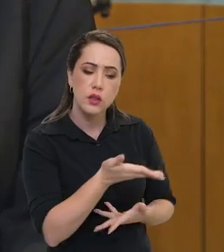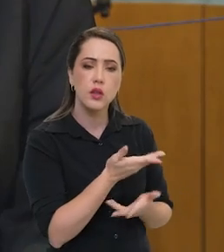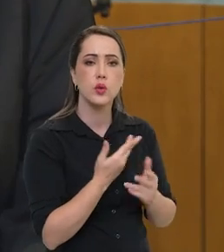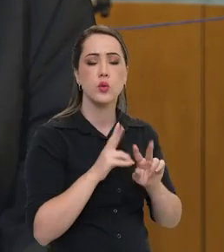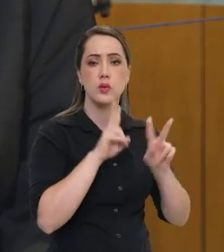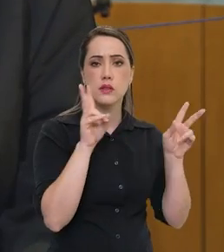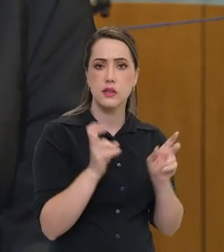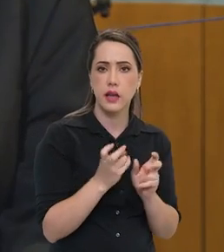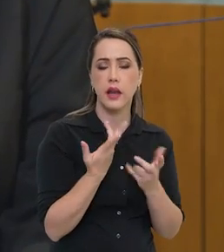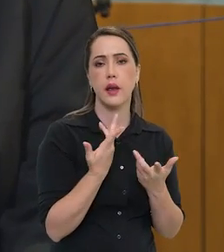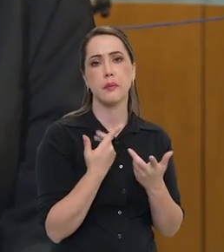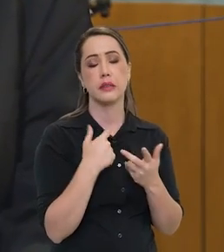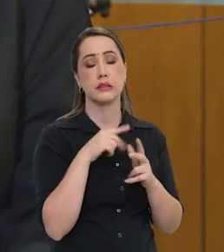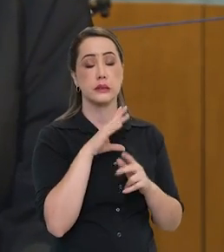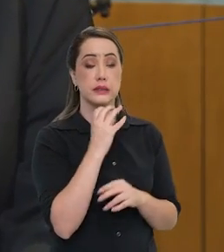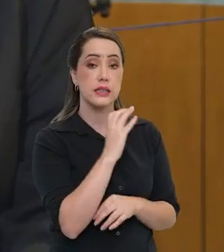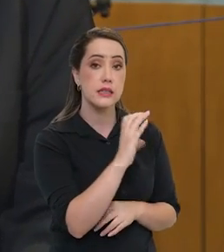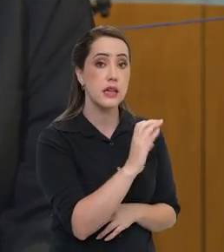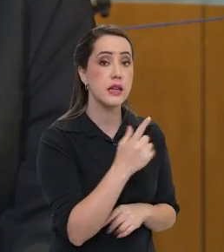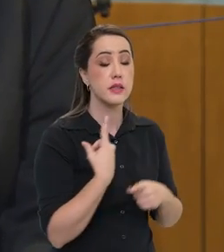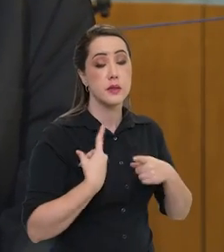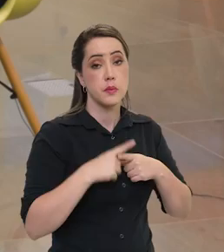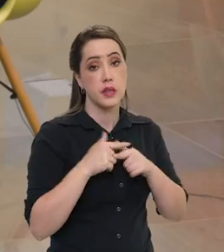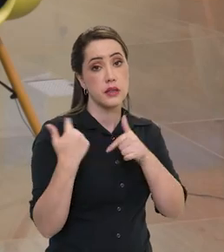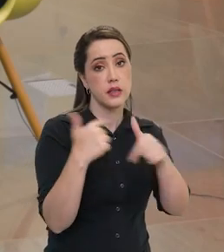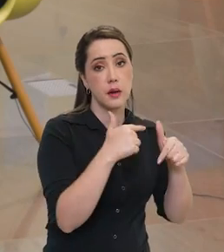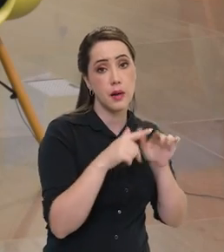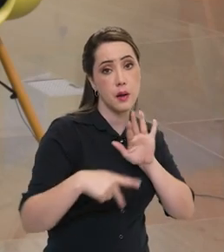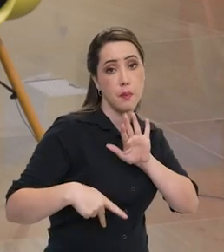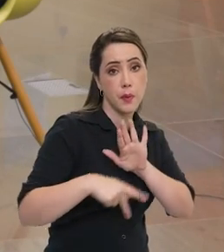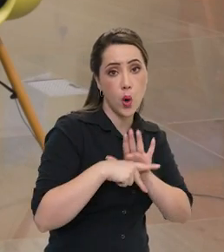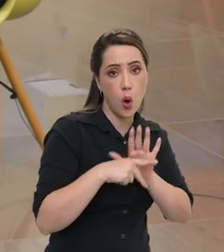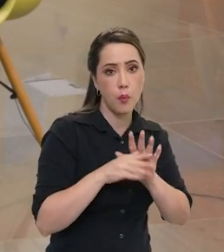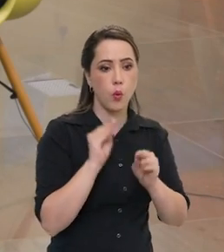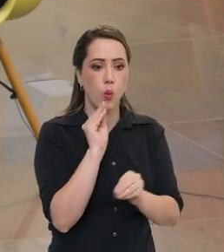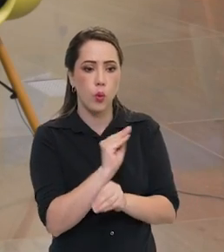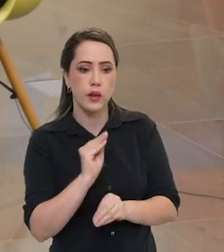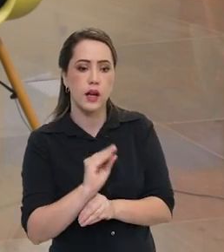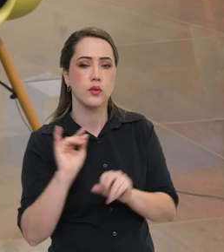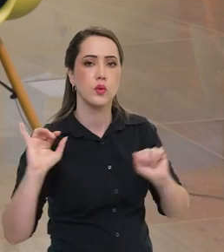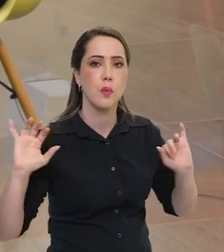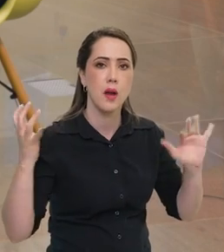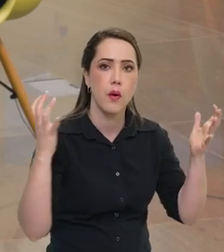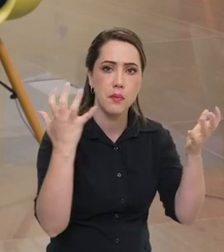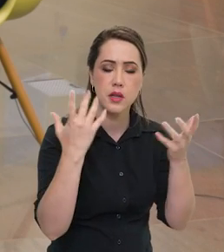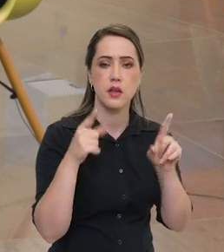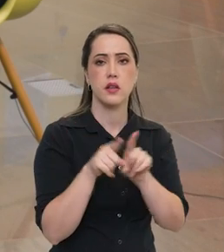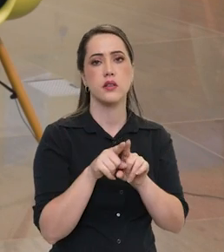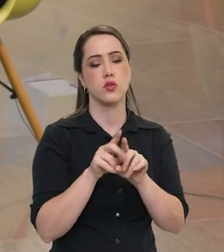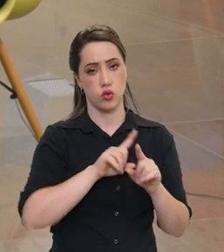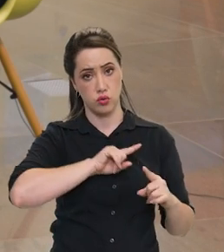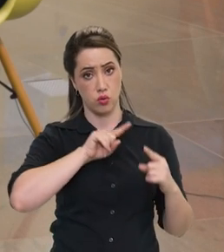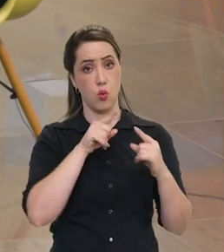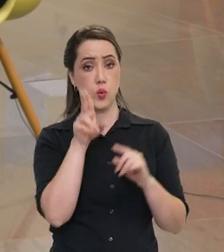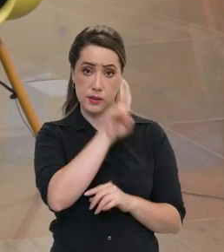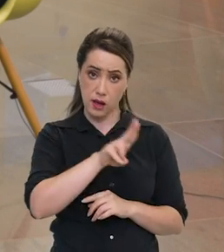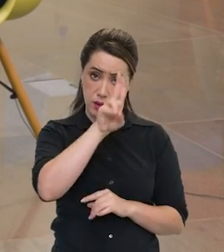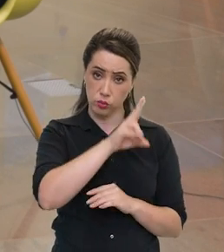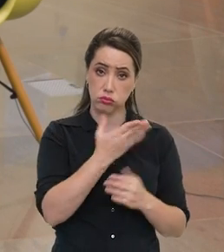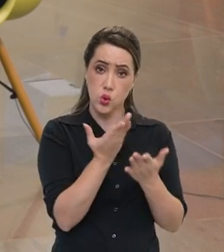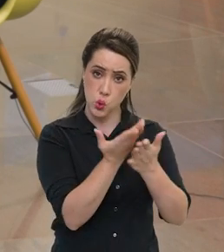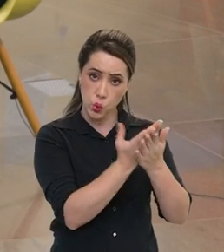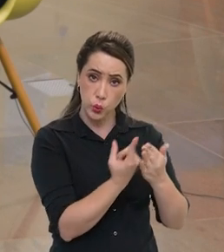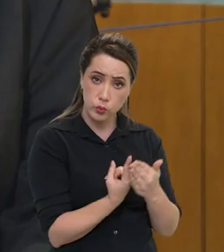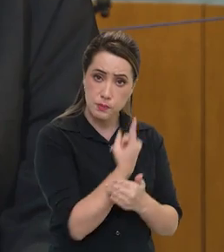espaciais, nos círculos da ciência, pelas atividades que ele faz para o meio ambiente, baseados em atividades espaciais.